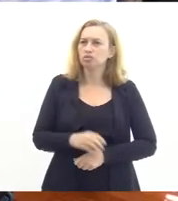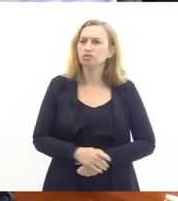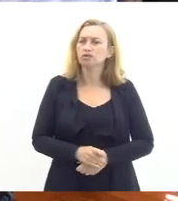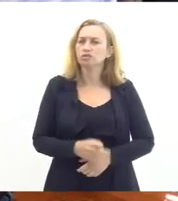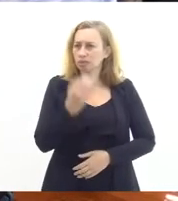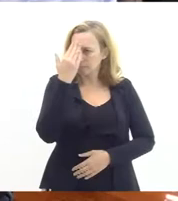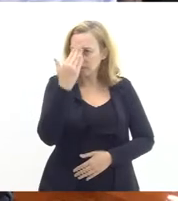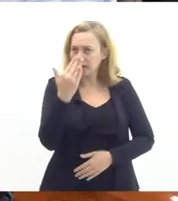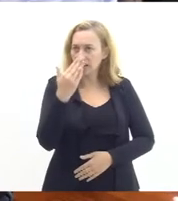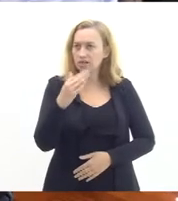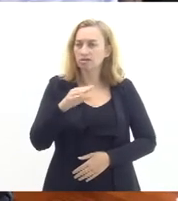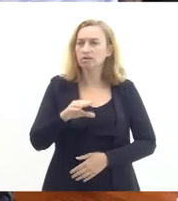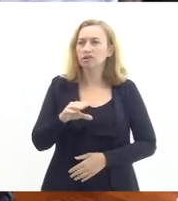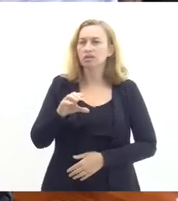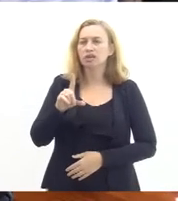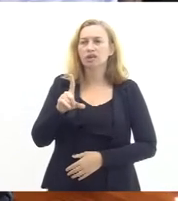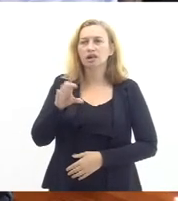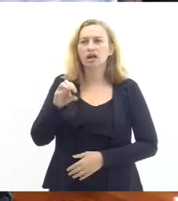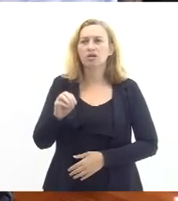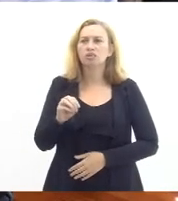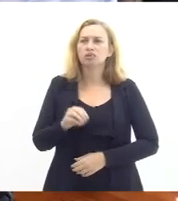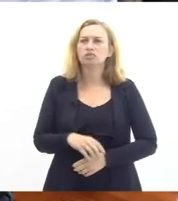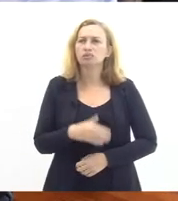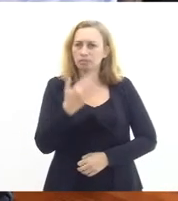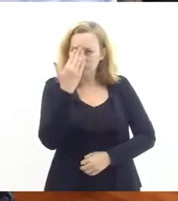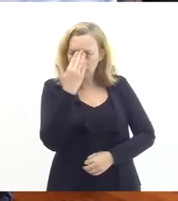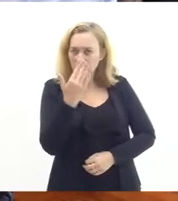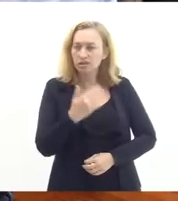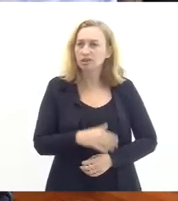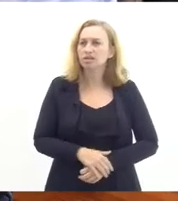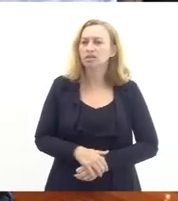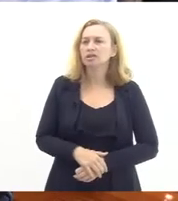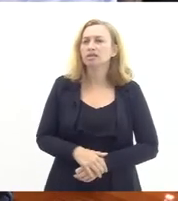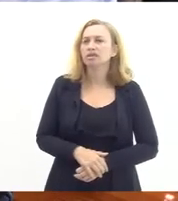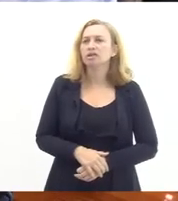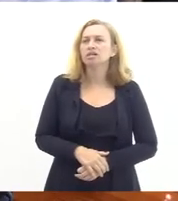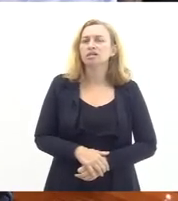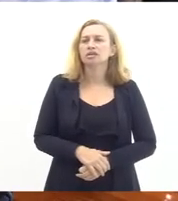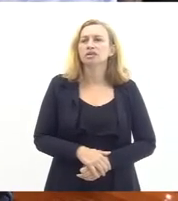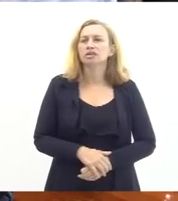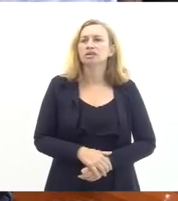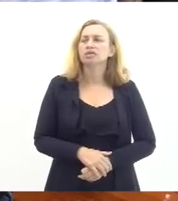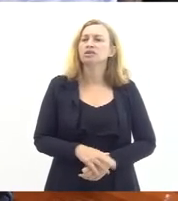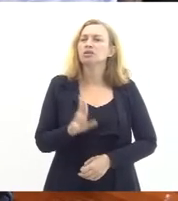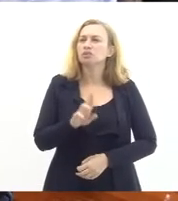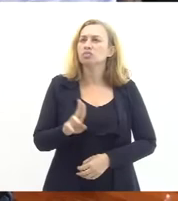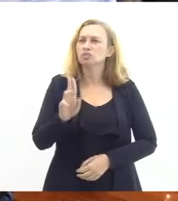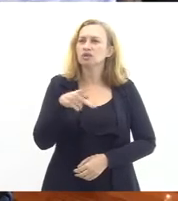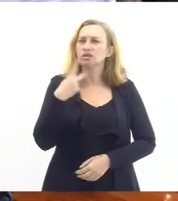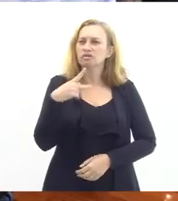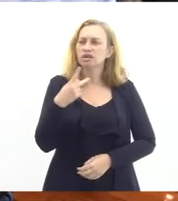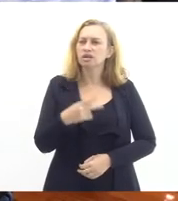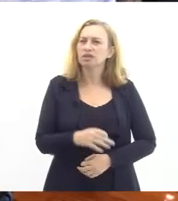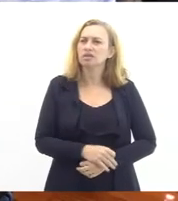obrigado Cláudio pela presença eu que agradeço gostaria de chamar para fazer uso da palavra